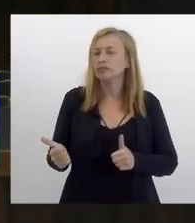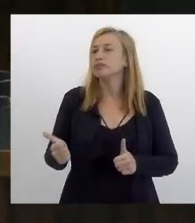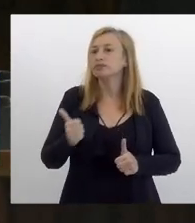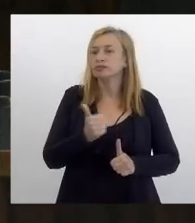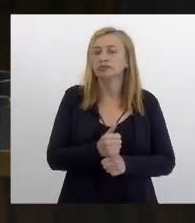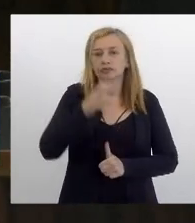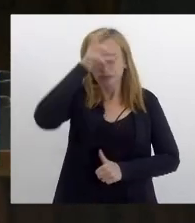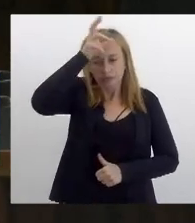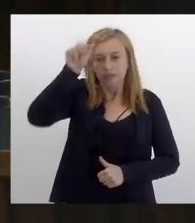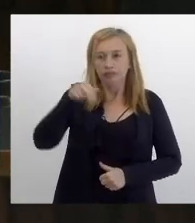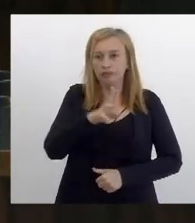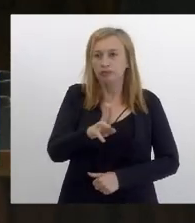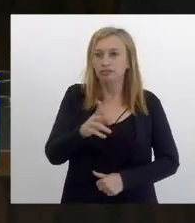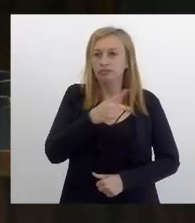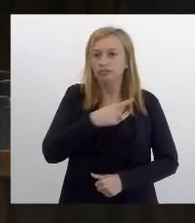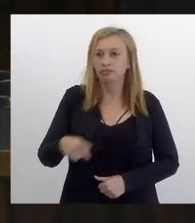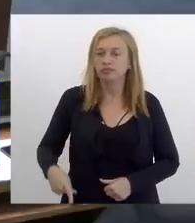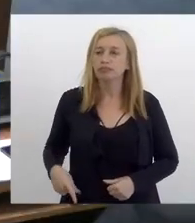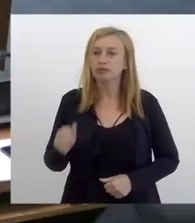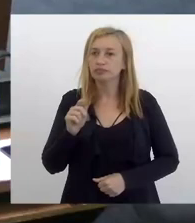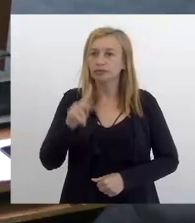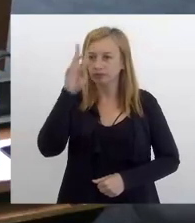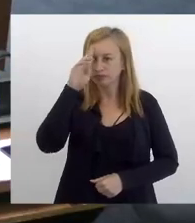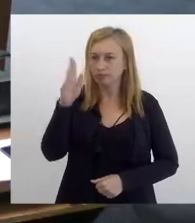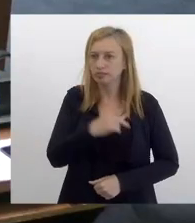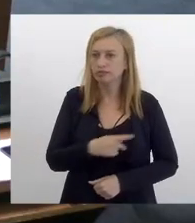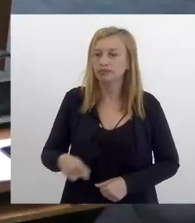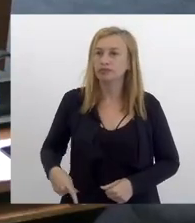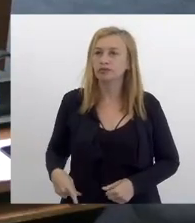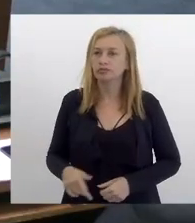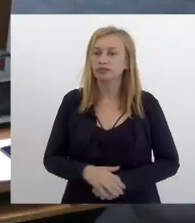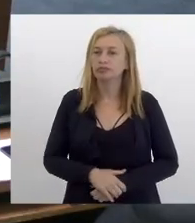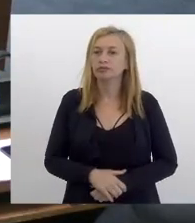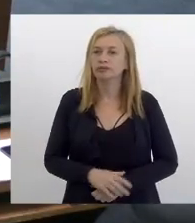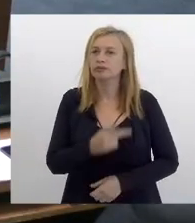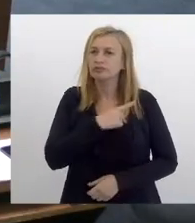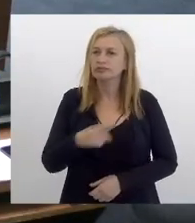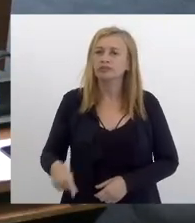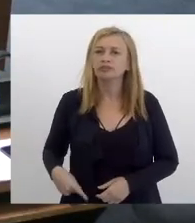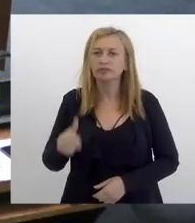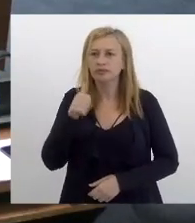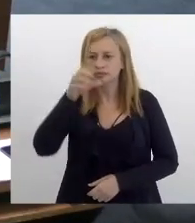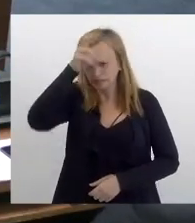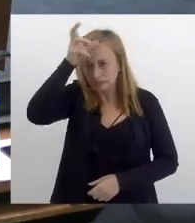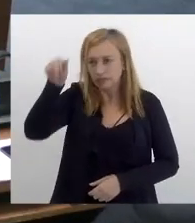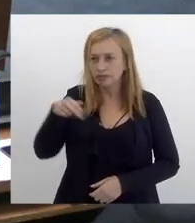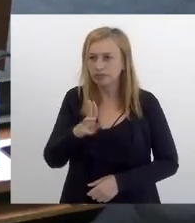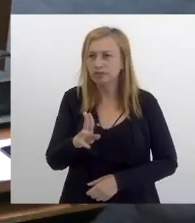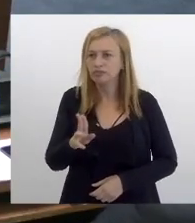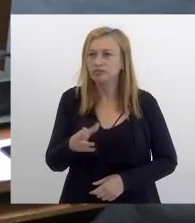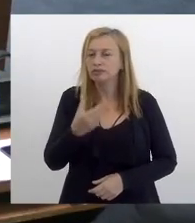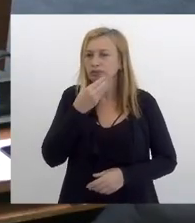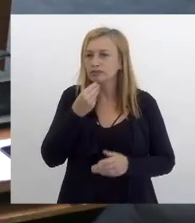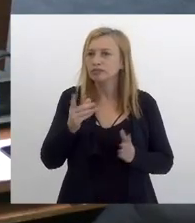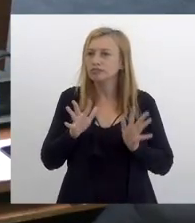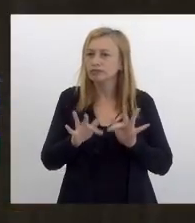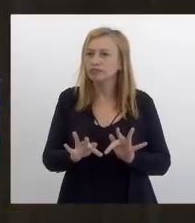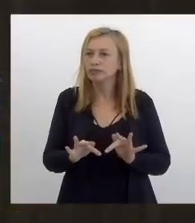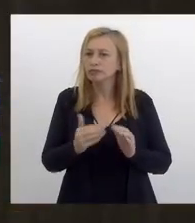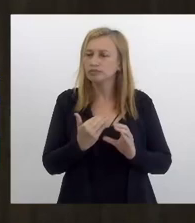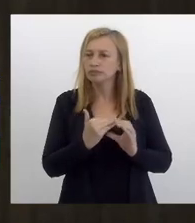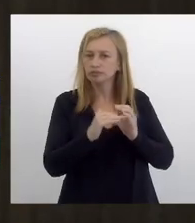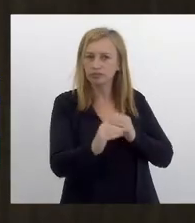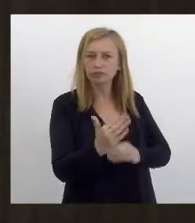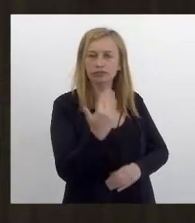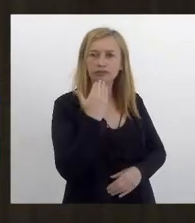deputada Tia Ju ok ok presidente então presidente Tia Ju essa questão de ordem final para o encaminhamento e submeta a vossa